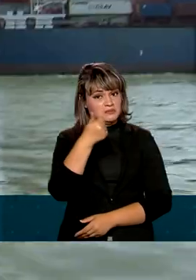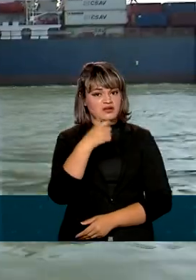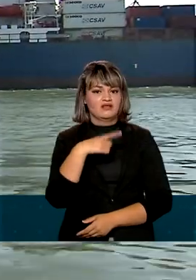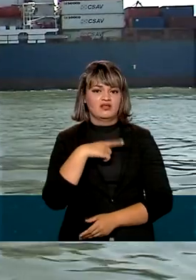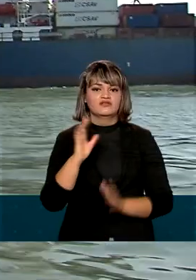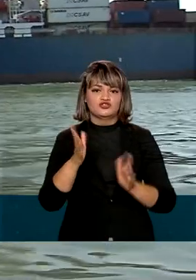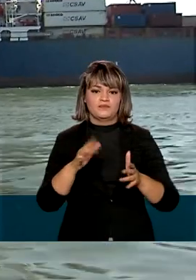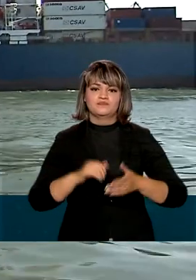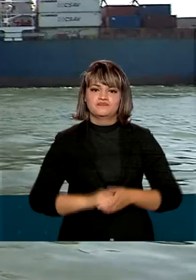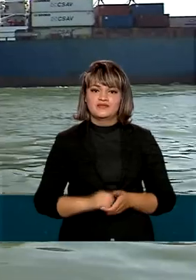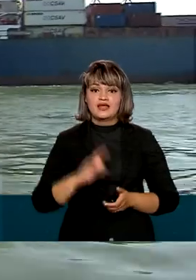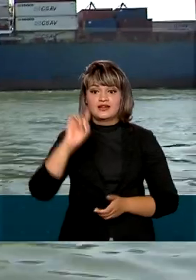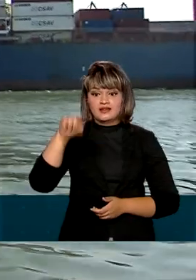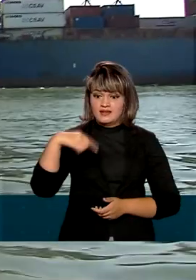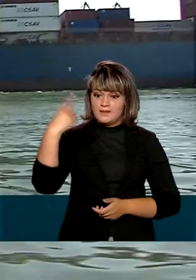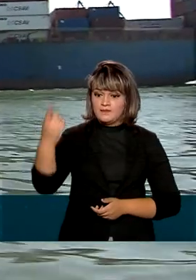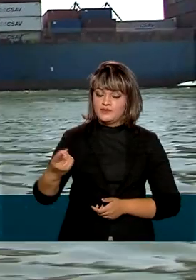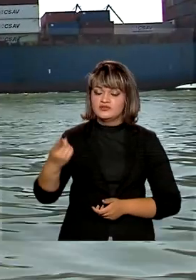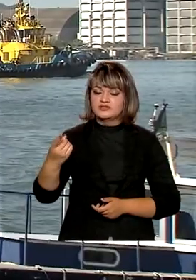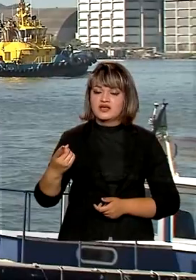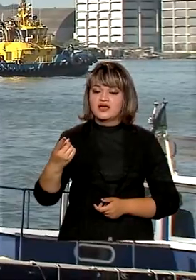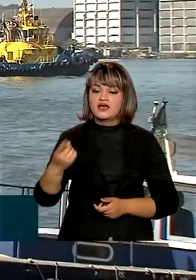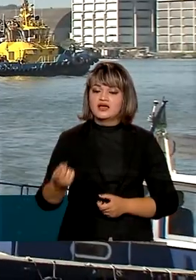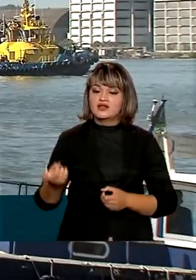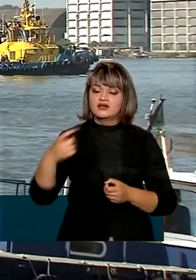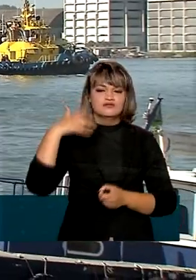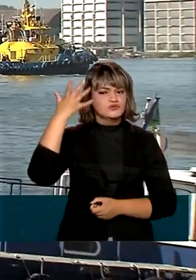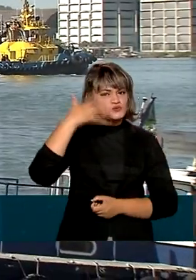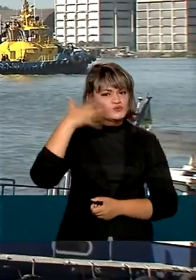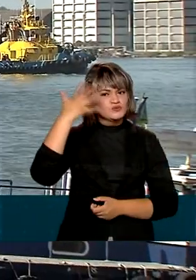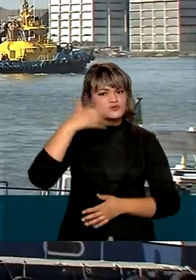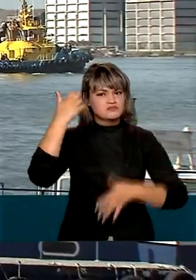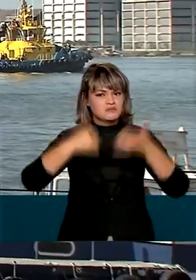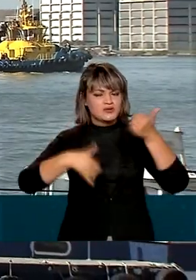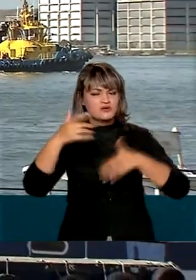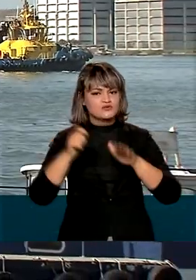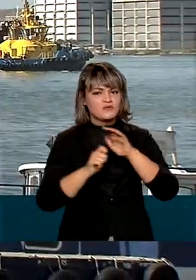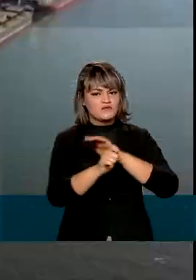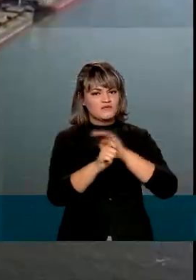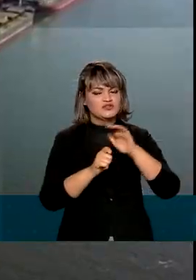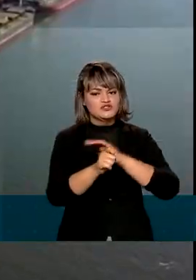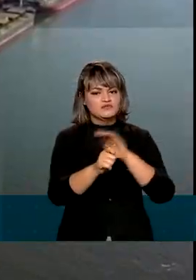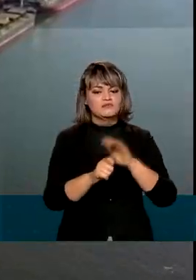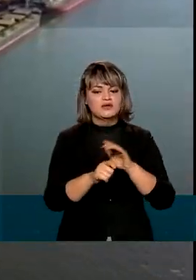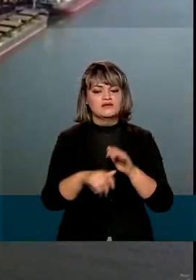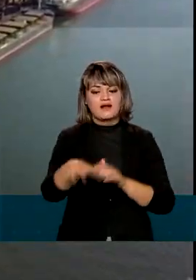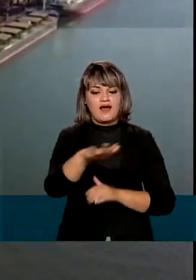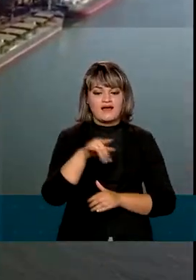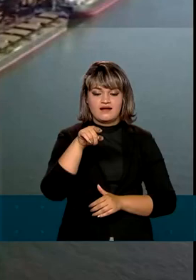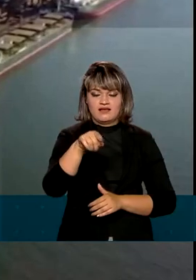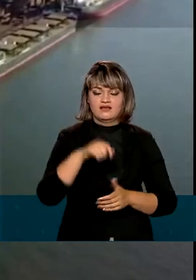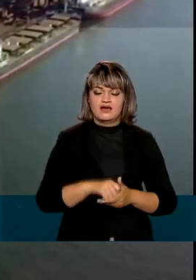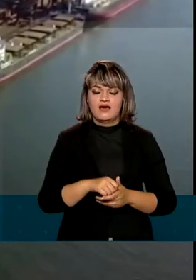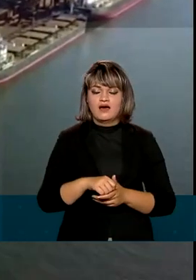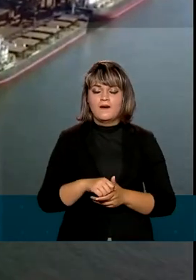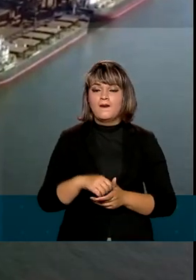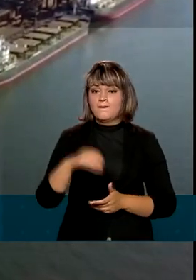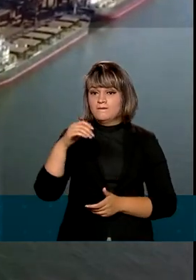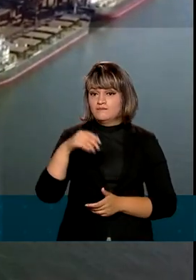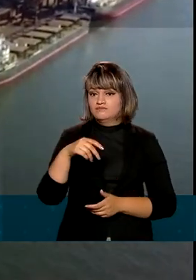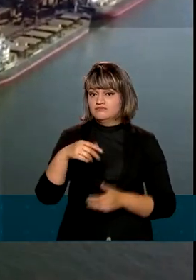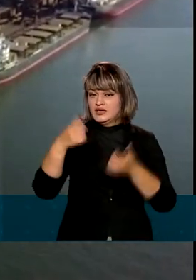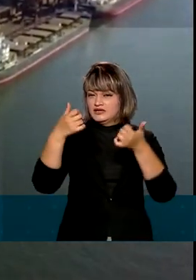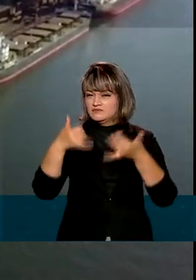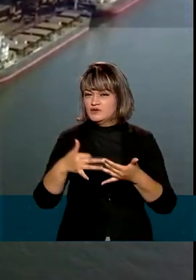dose. Em seguida, o presidente brasileiro voltou seu discurso ao investimento internacional. Segundo Bolsonaro, o Brasil tem o